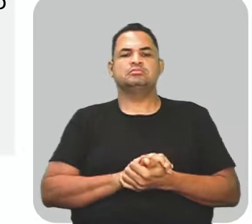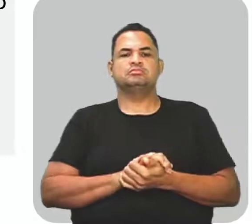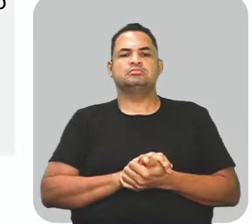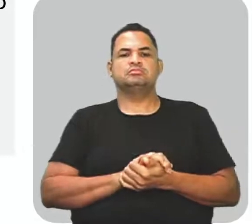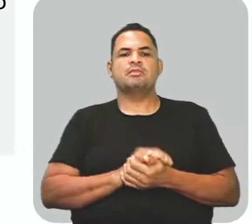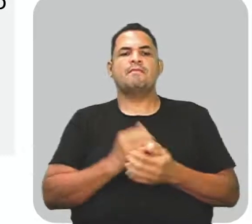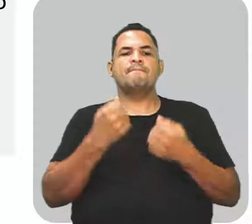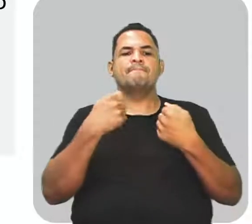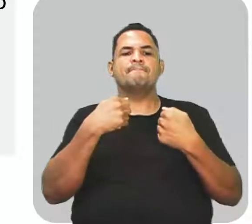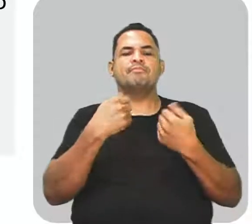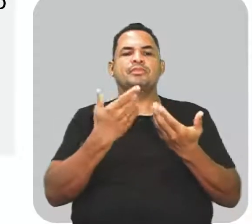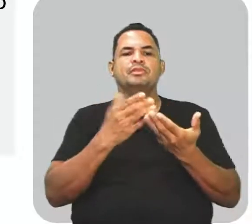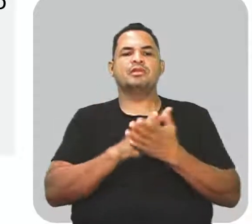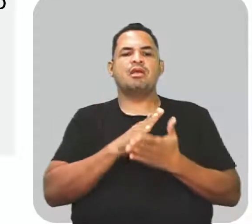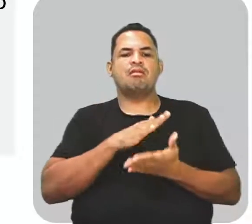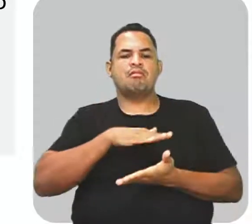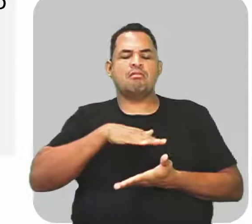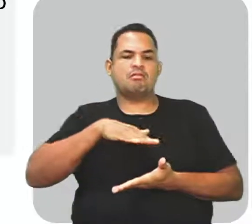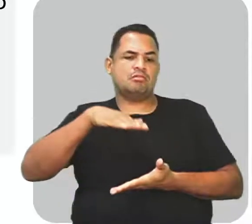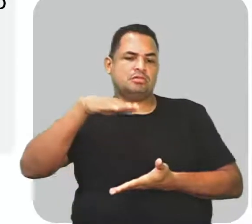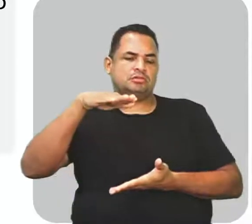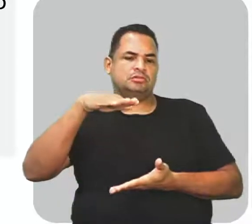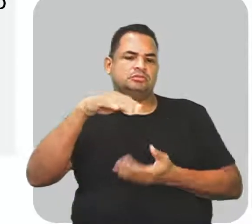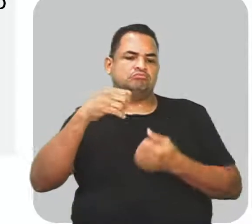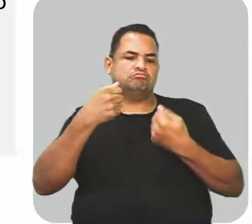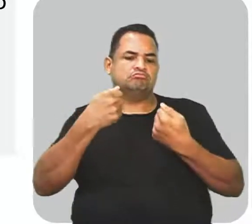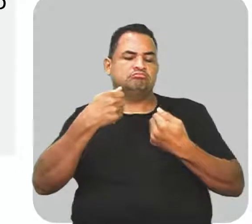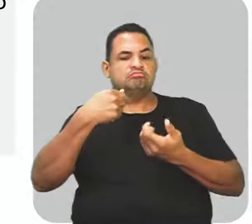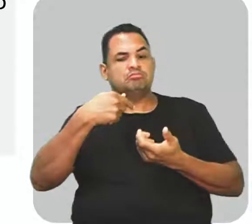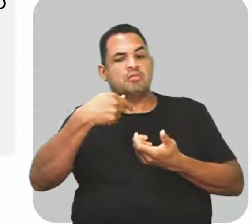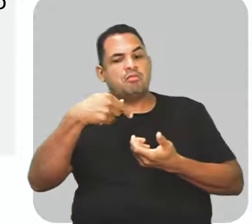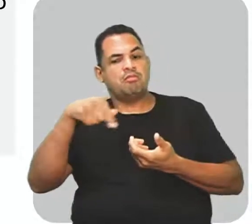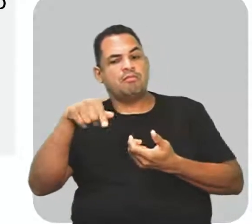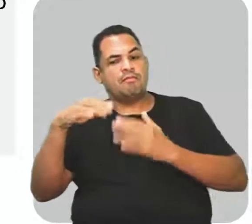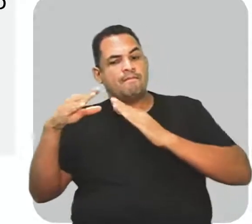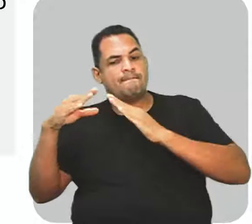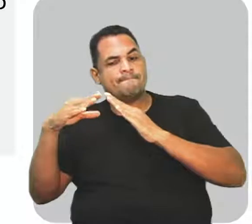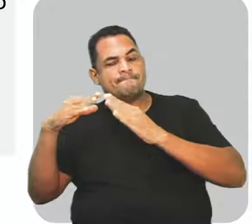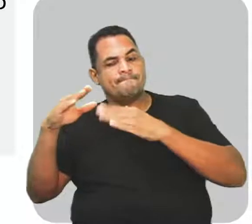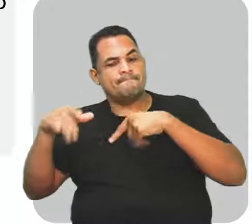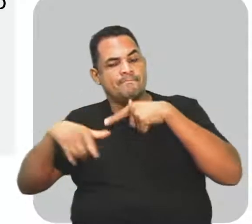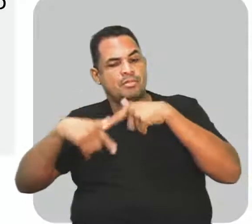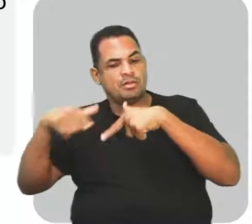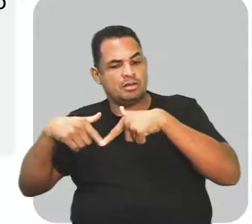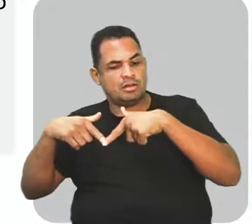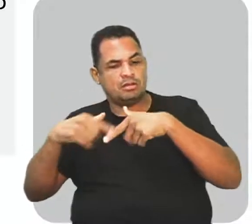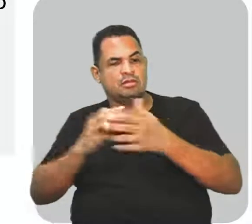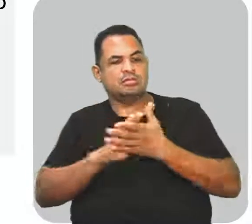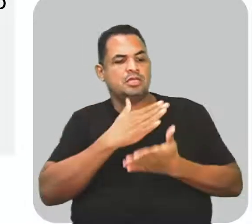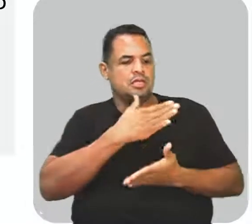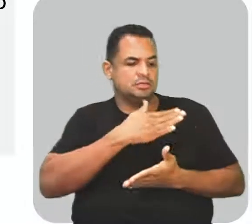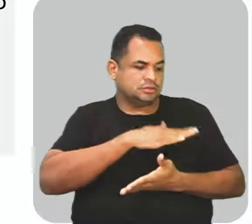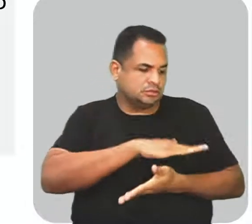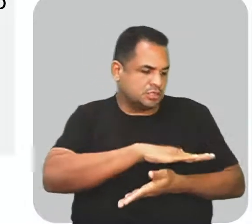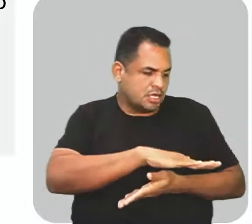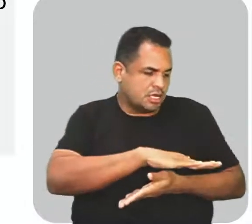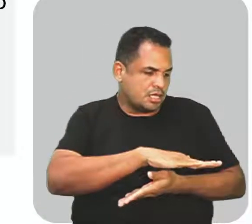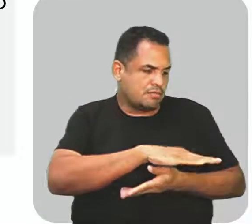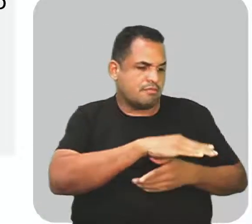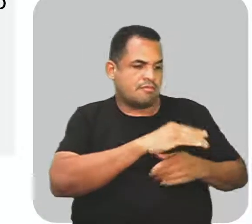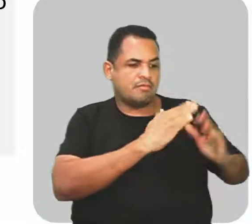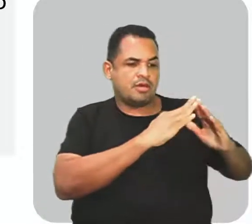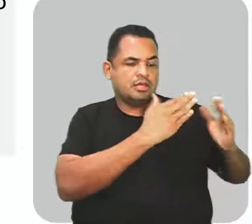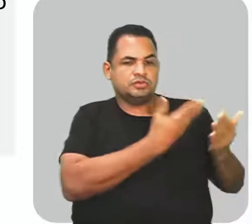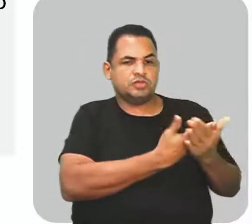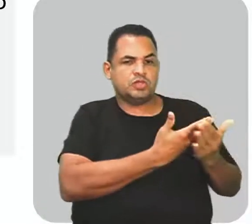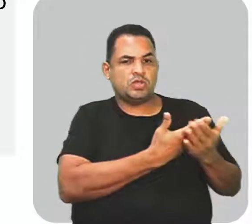Poderíamos colocar os adultos foram para o trabalho. As crianças foram para a escola. Mas aí não está